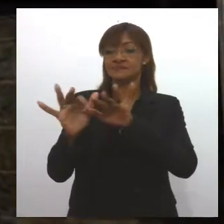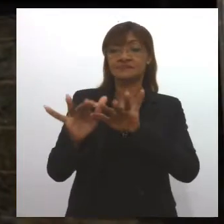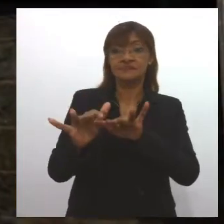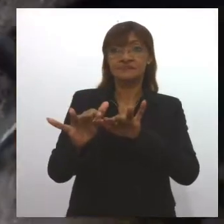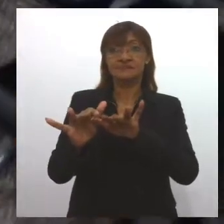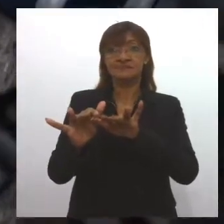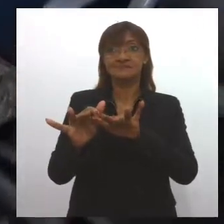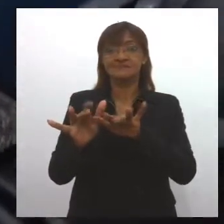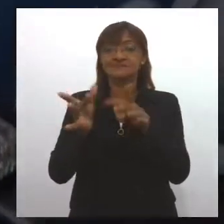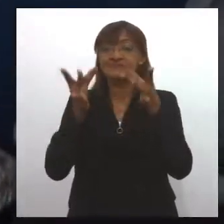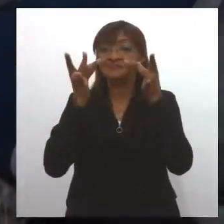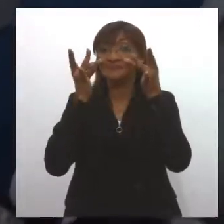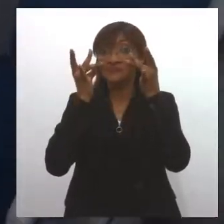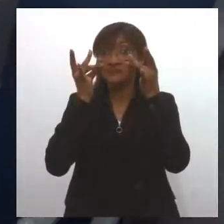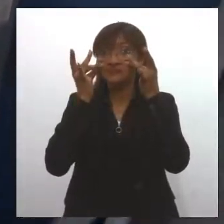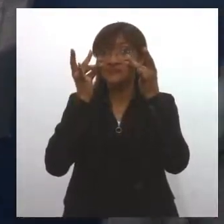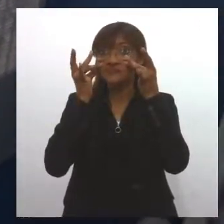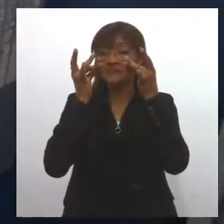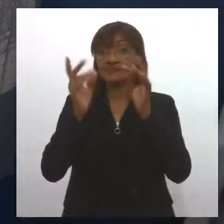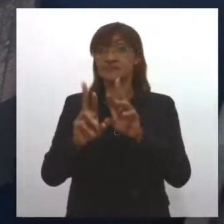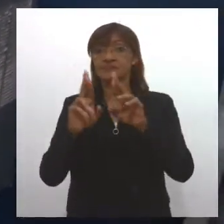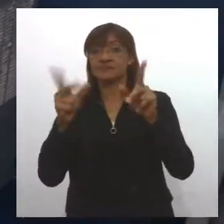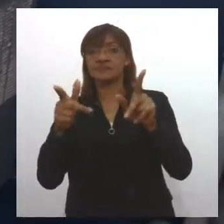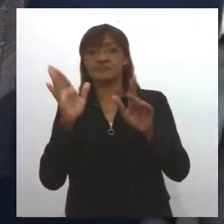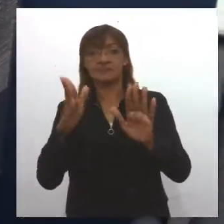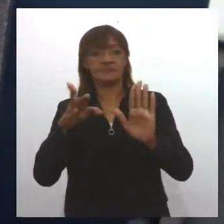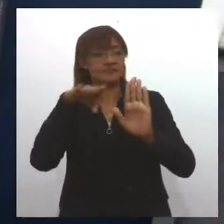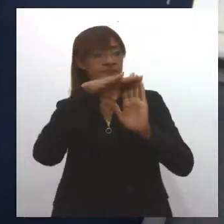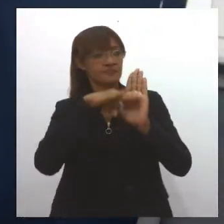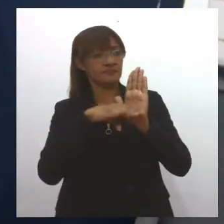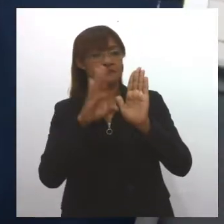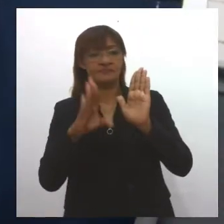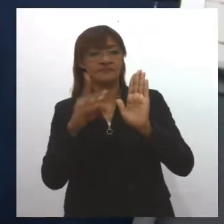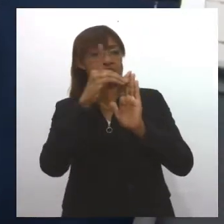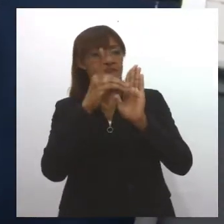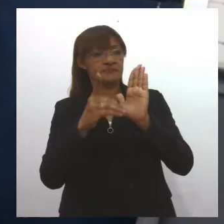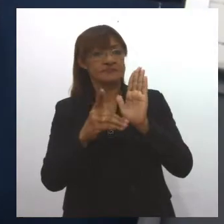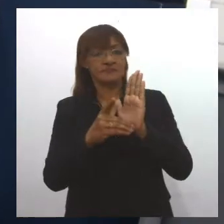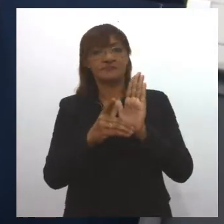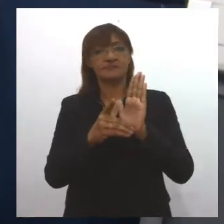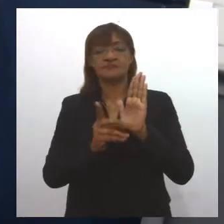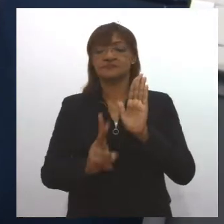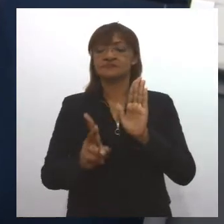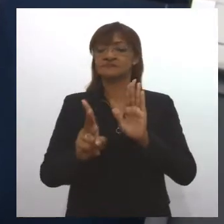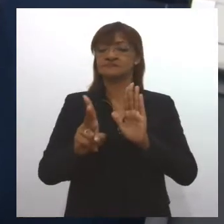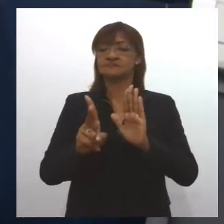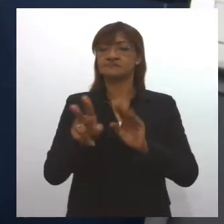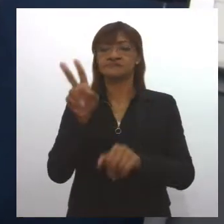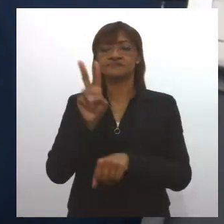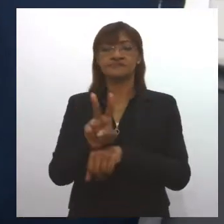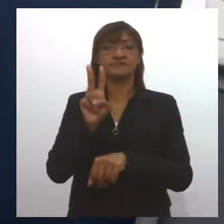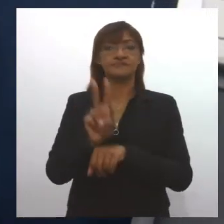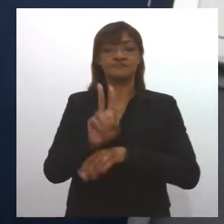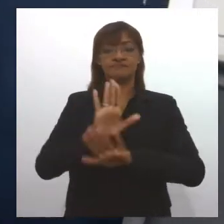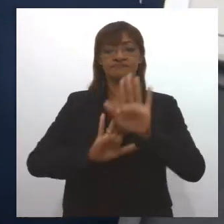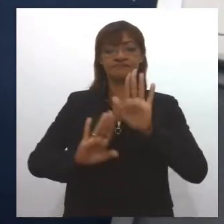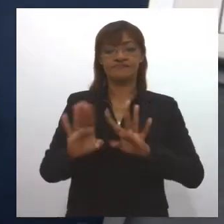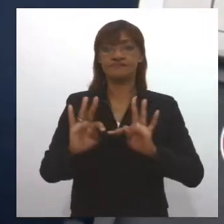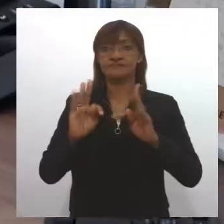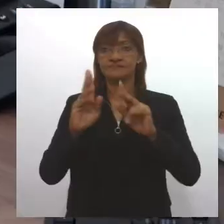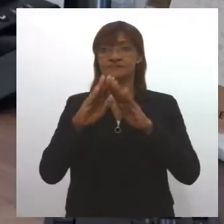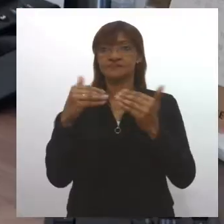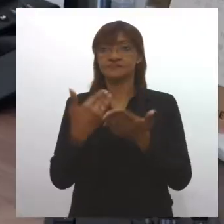especial. Seguir o protocolo é visto como preponderante para que as escolas se mantenham